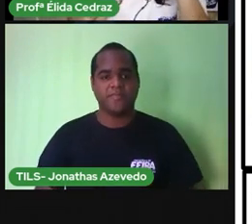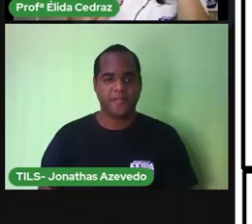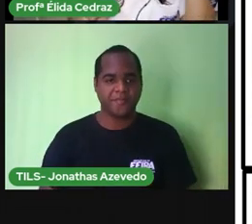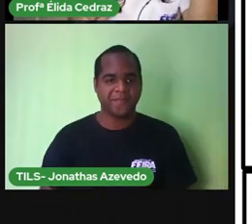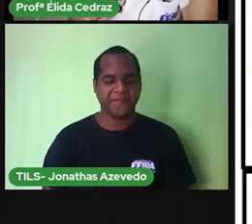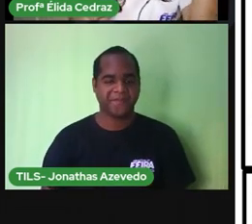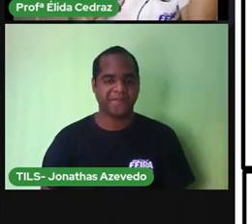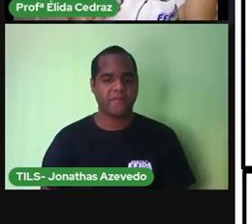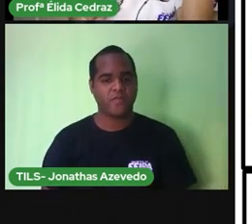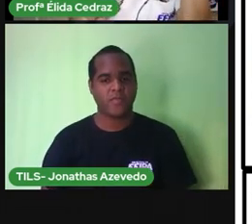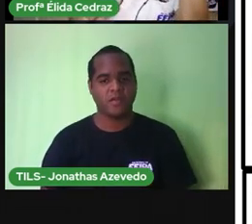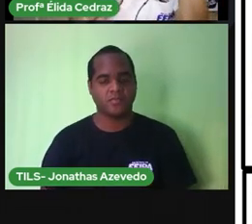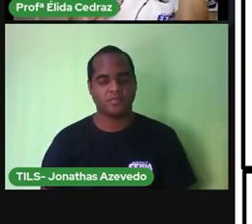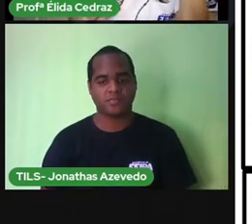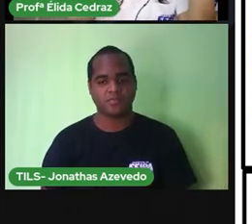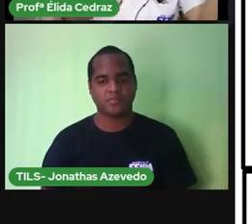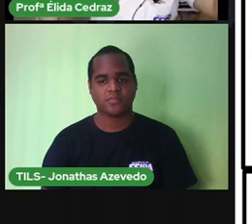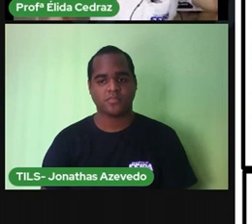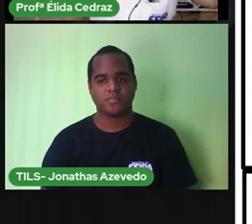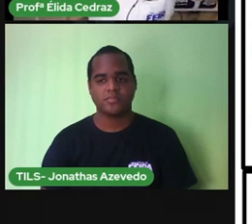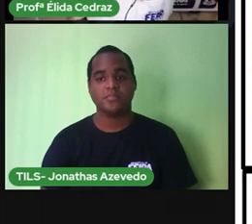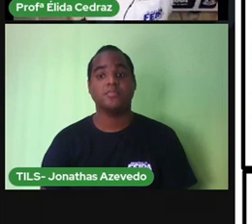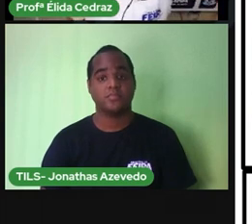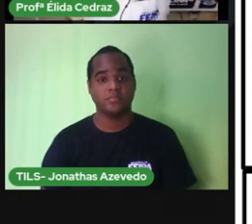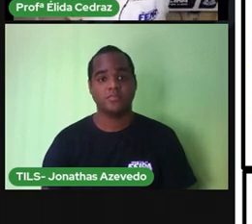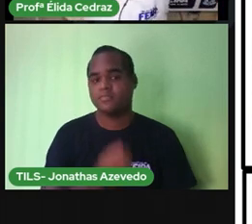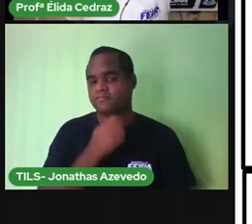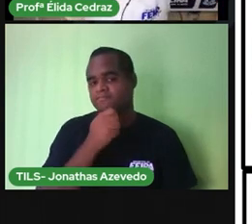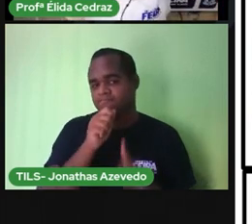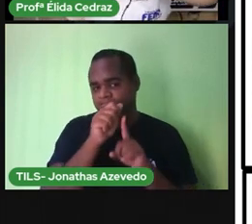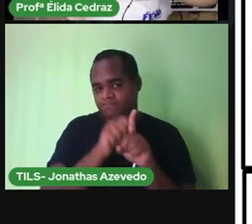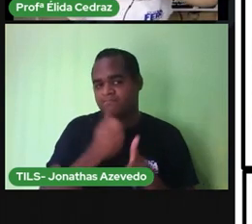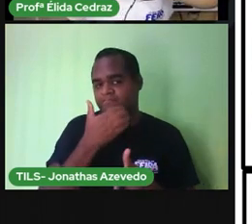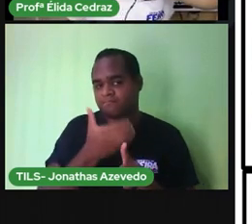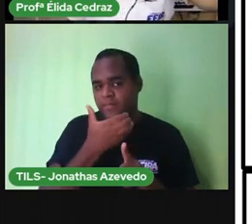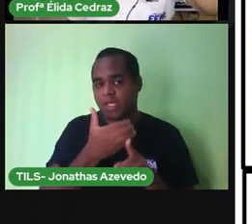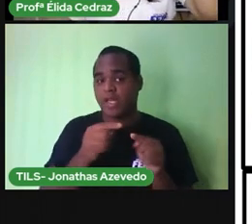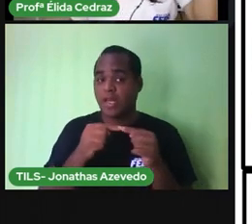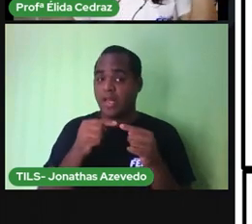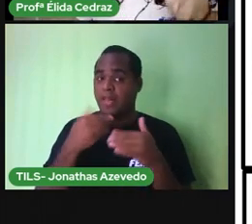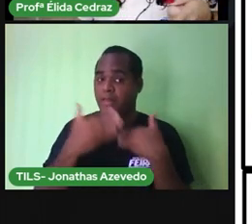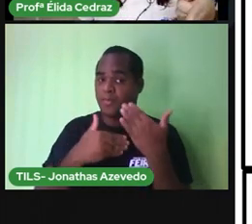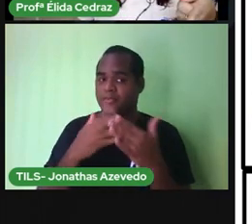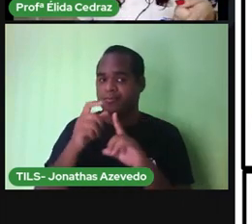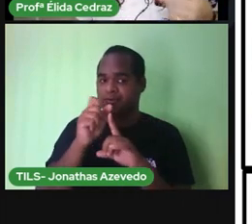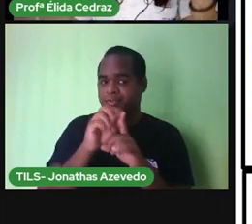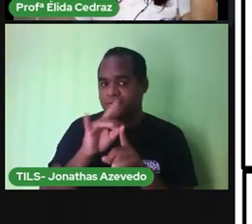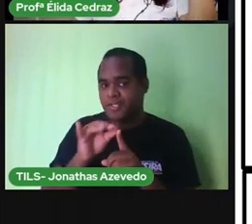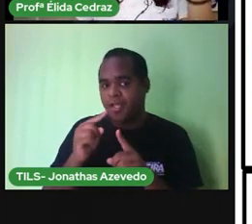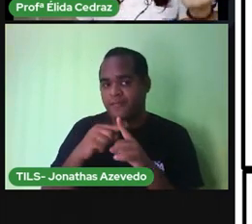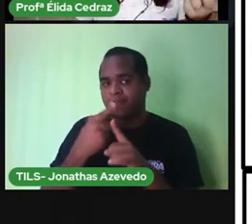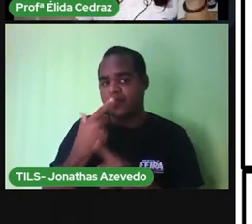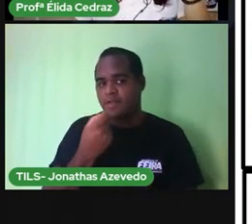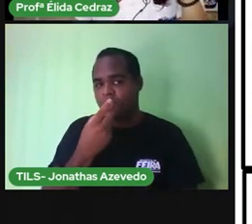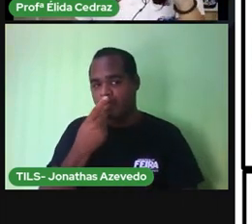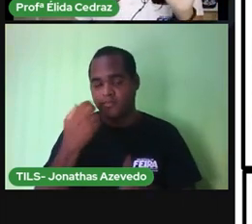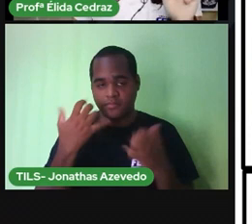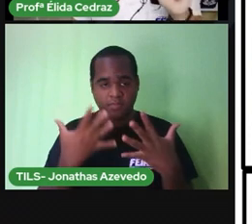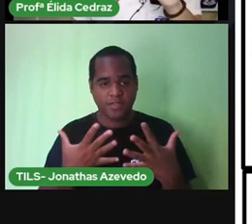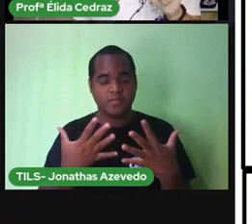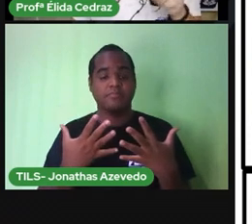Se é em dezembro, depois do dia 20, Paulinho também